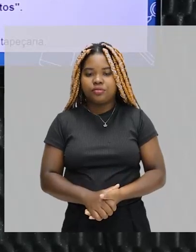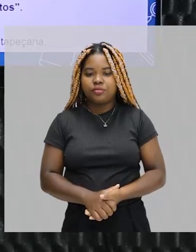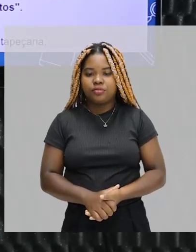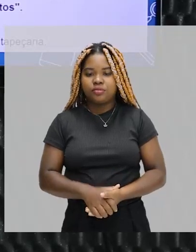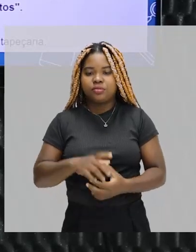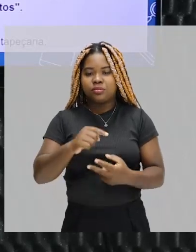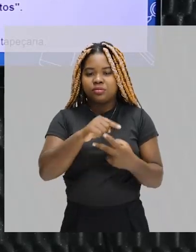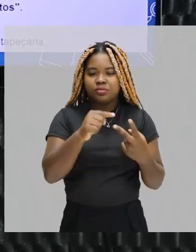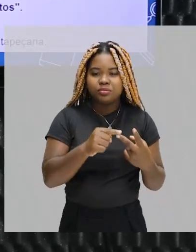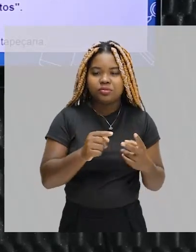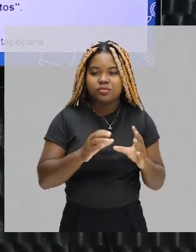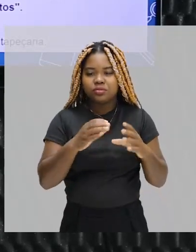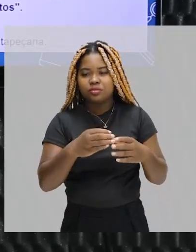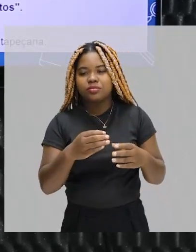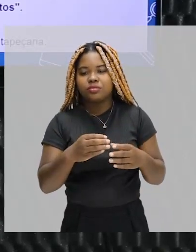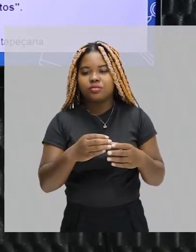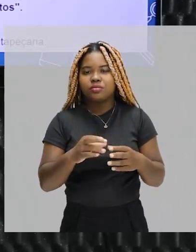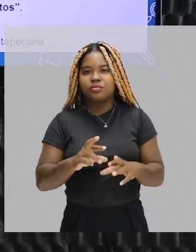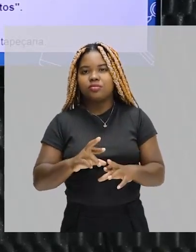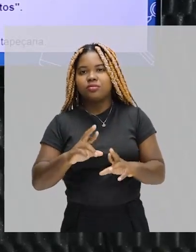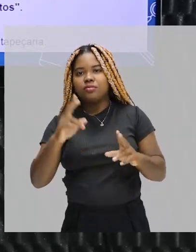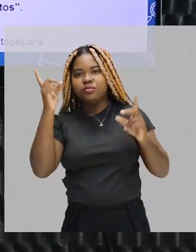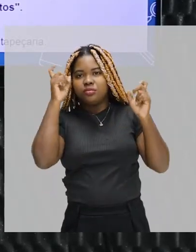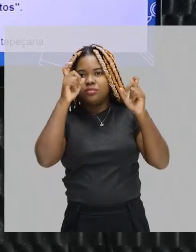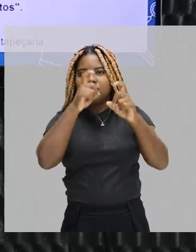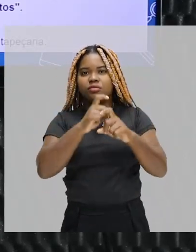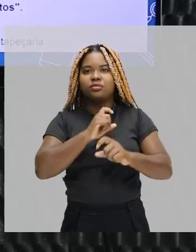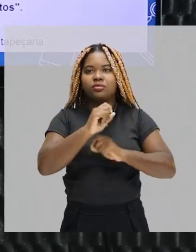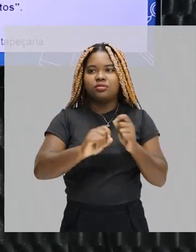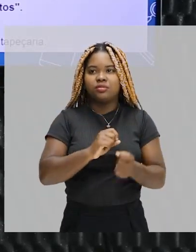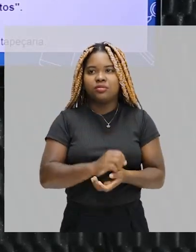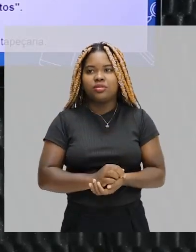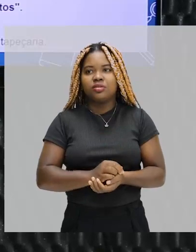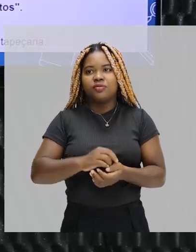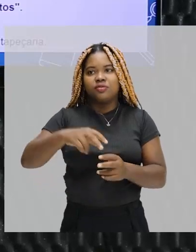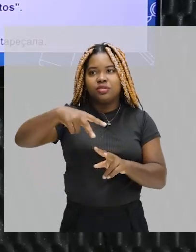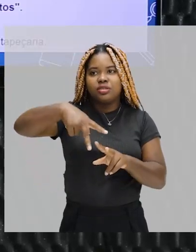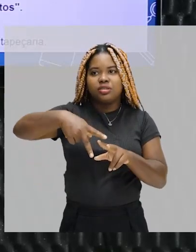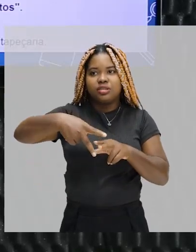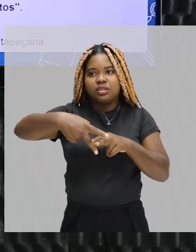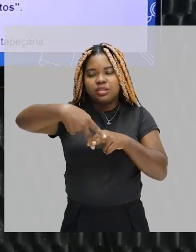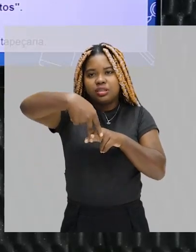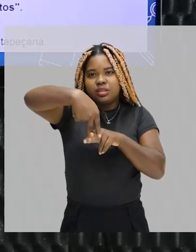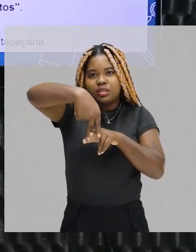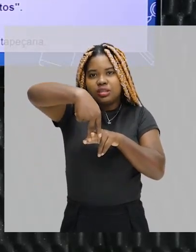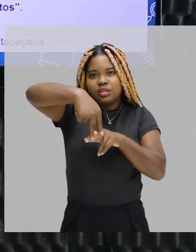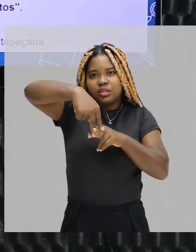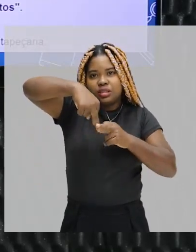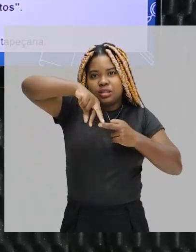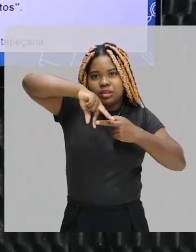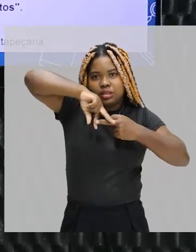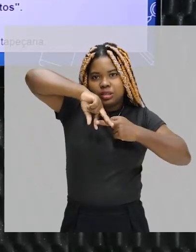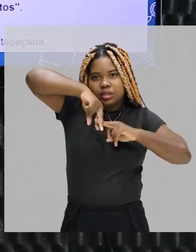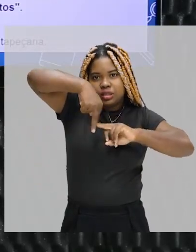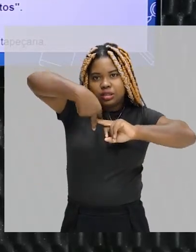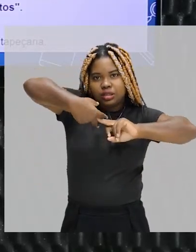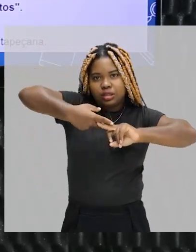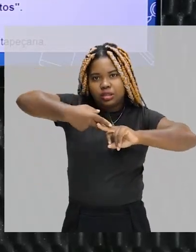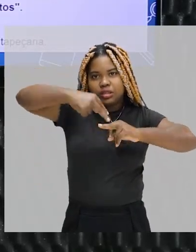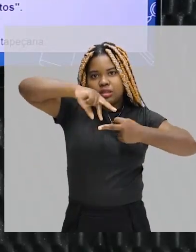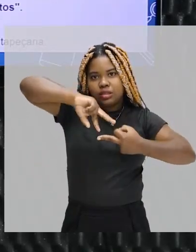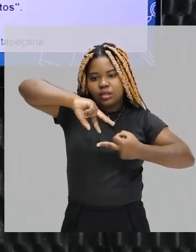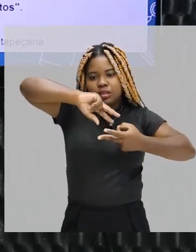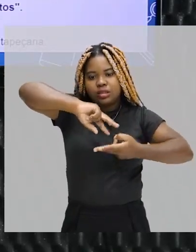São dois conjuntos de fios entrelaçados. Quando digo entrelaçados, eles fazem esse desenho. Então, eles vão fazendo uma trama, onde um vai